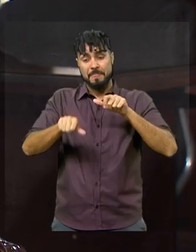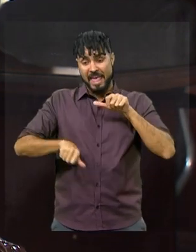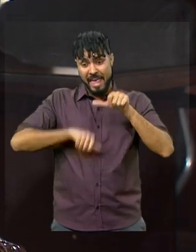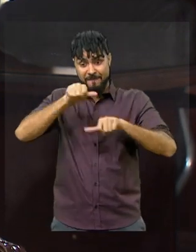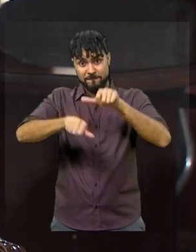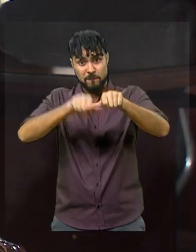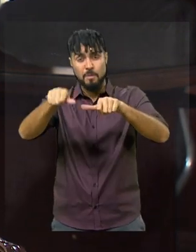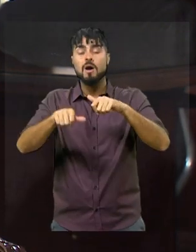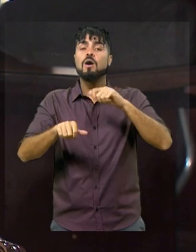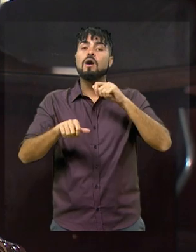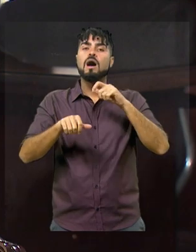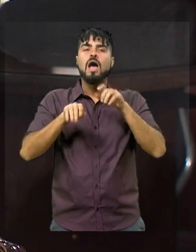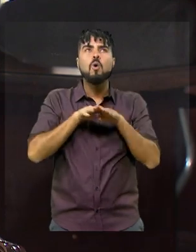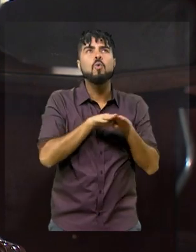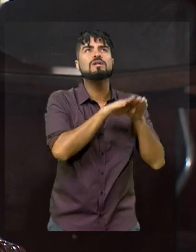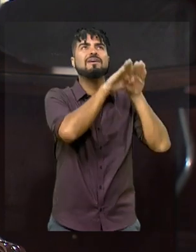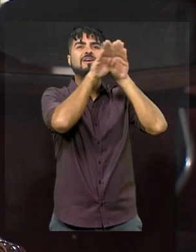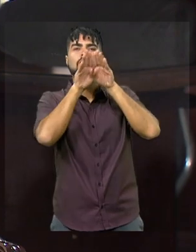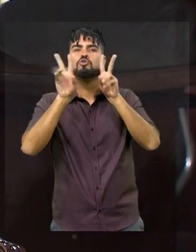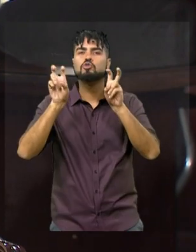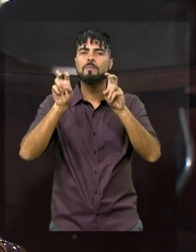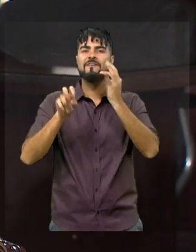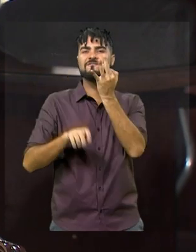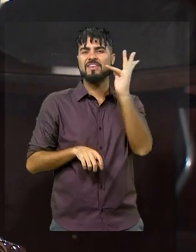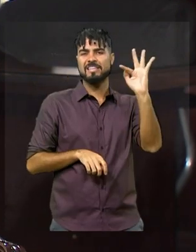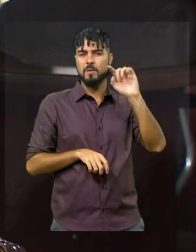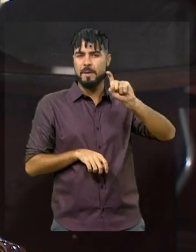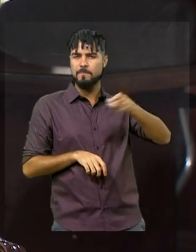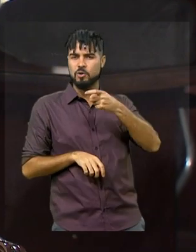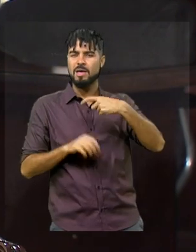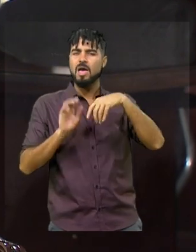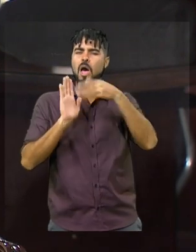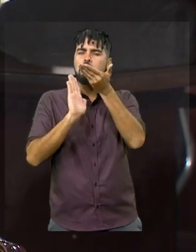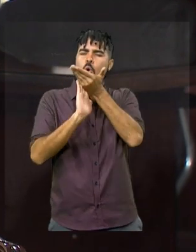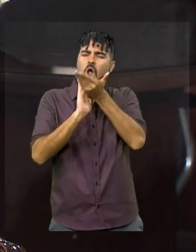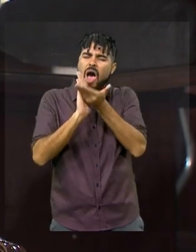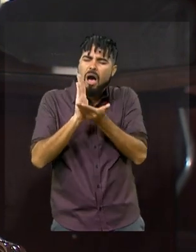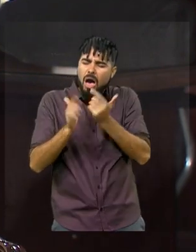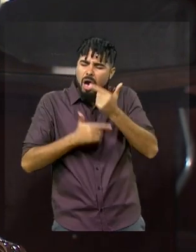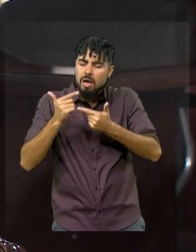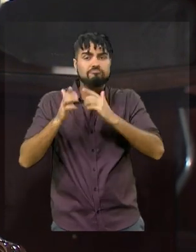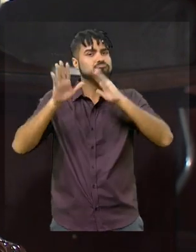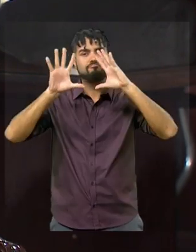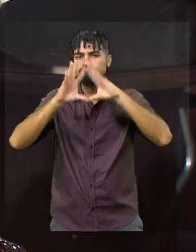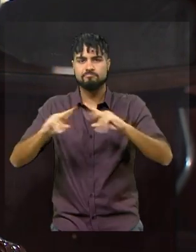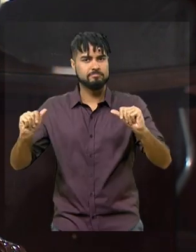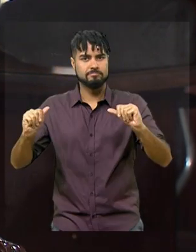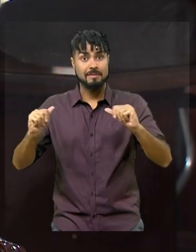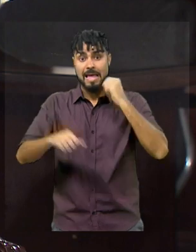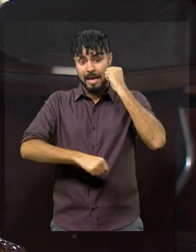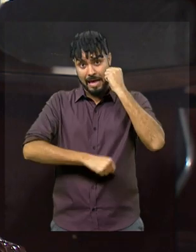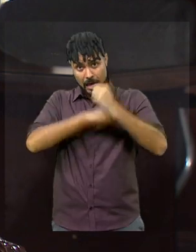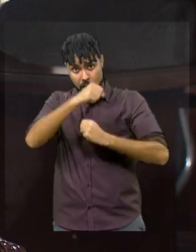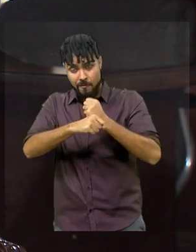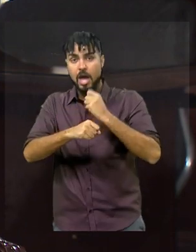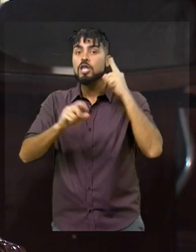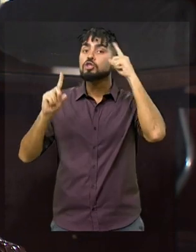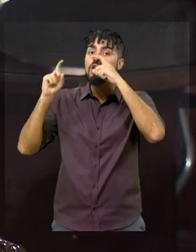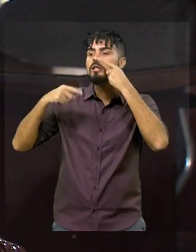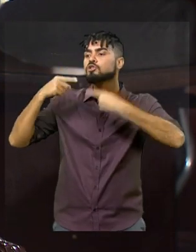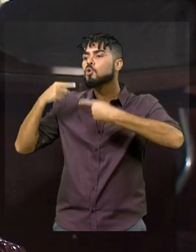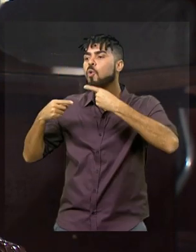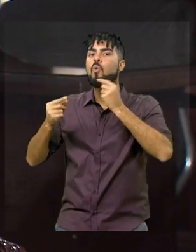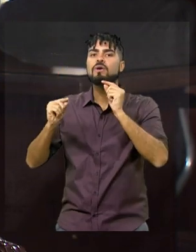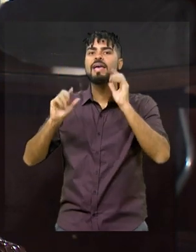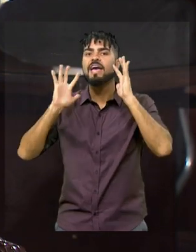unificação dos impostos federais e desburocratize. E já no ano que vem, nós discutiríamos o que faríamos com o ICMS. Então,